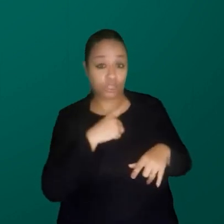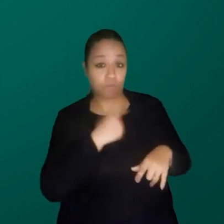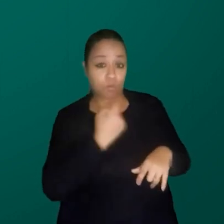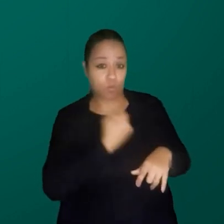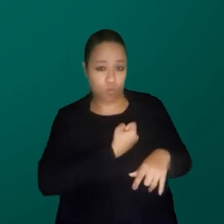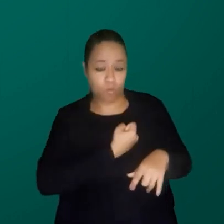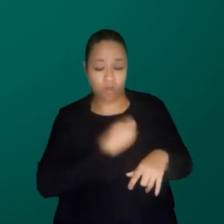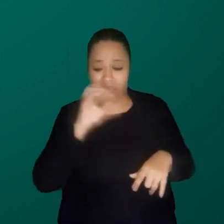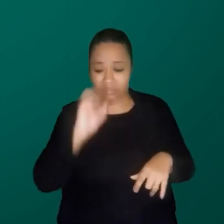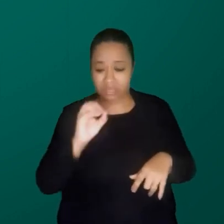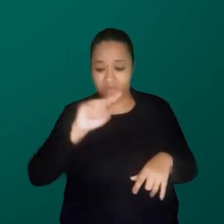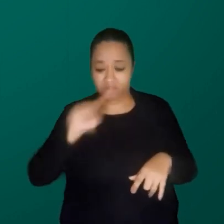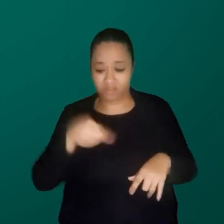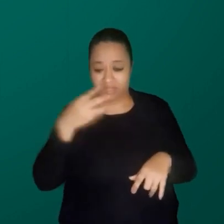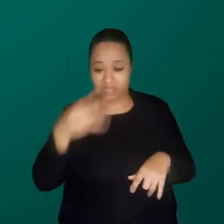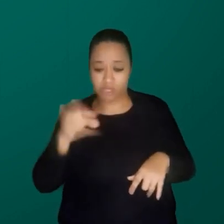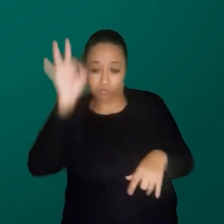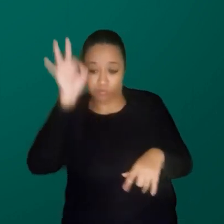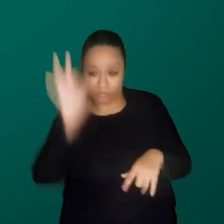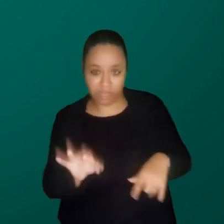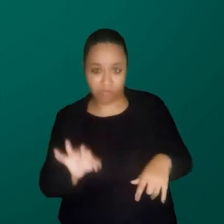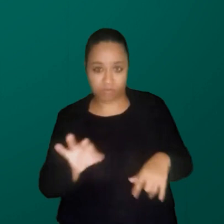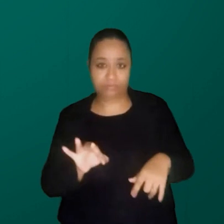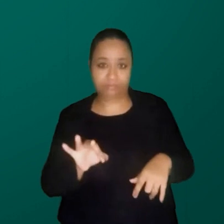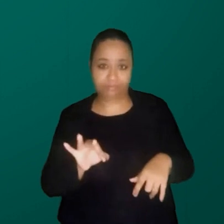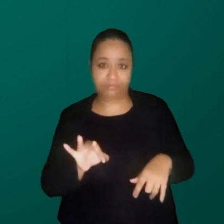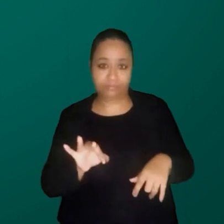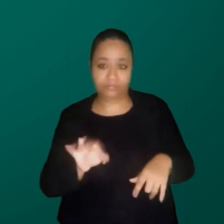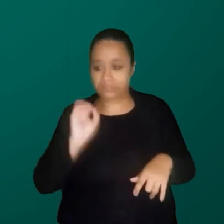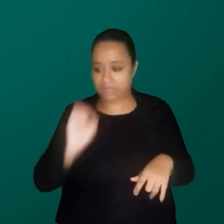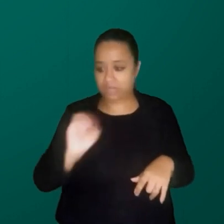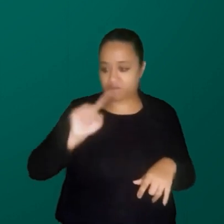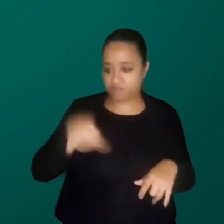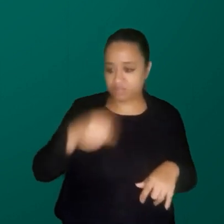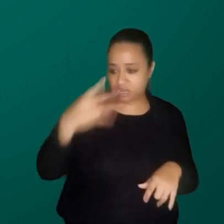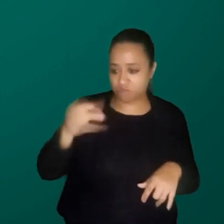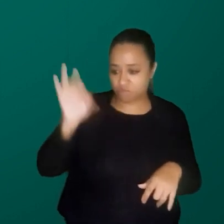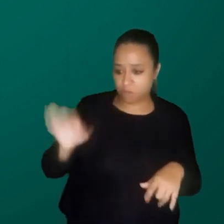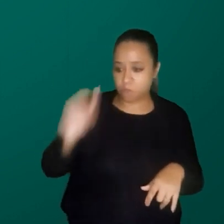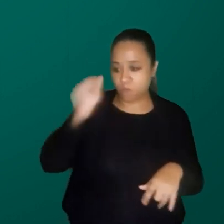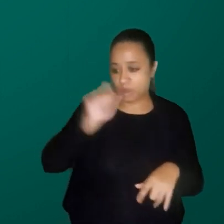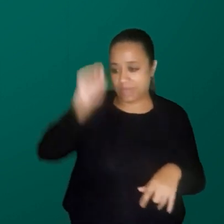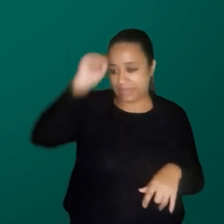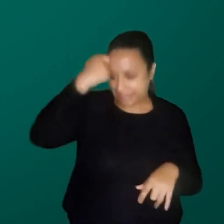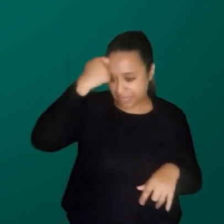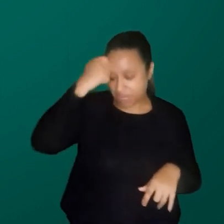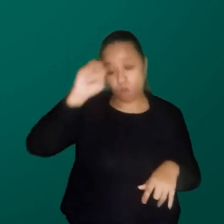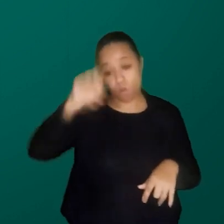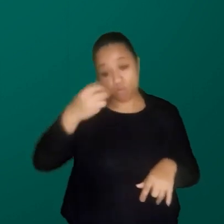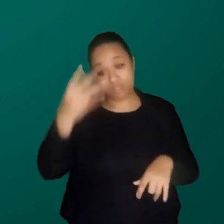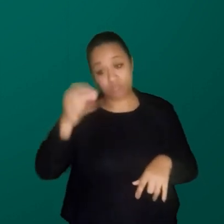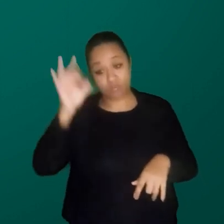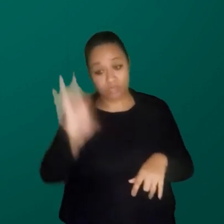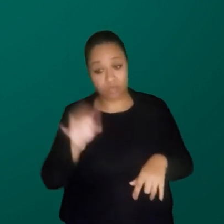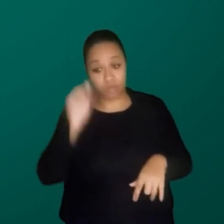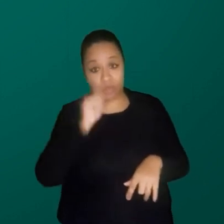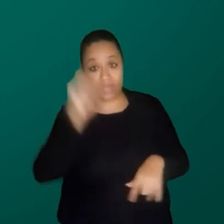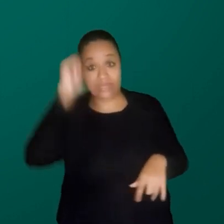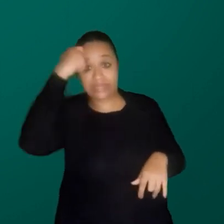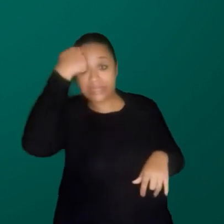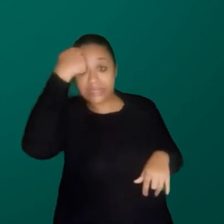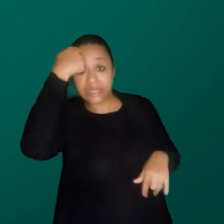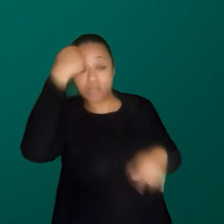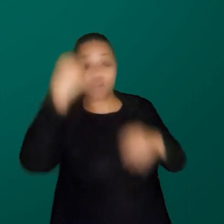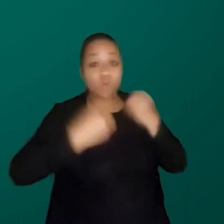0,3% de mulheres pretas, ou 3% de mulheres negras, que estão